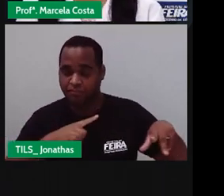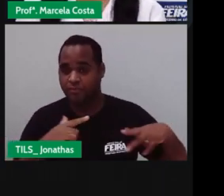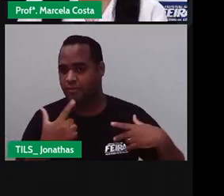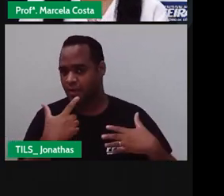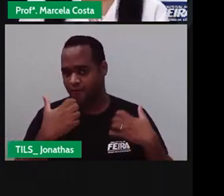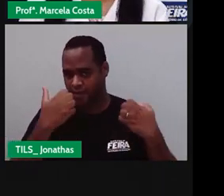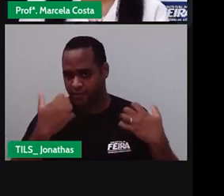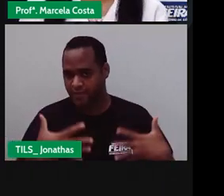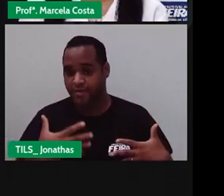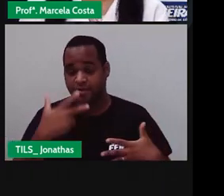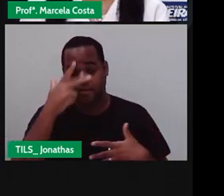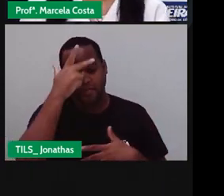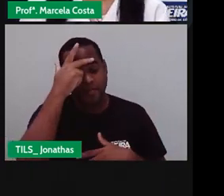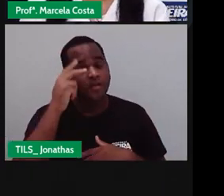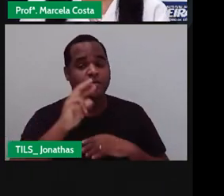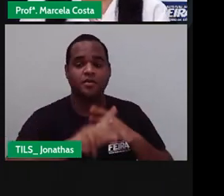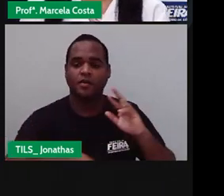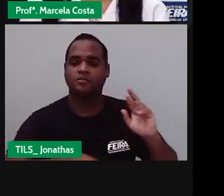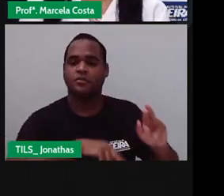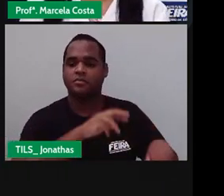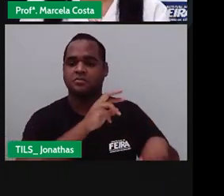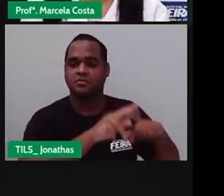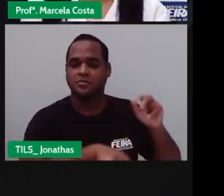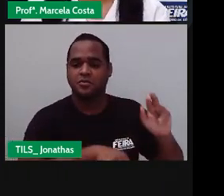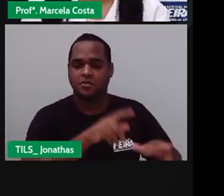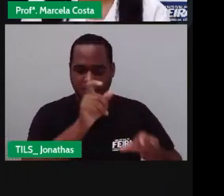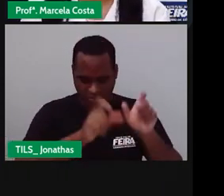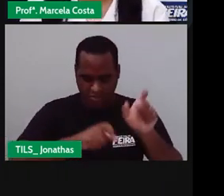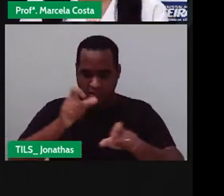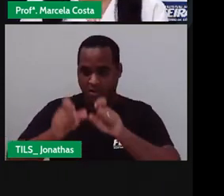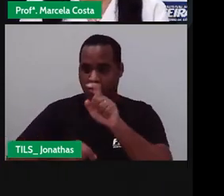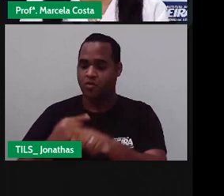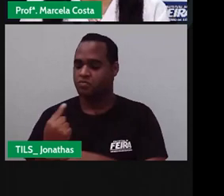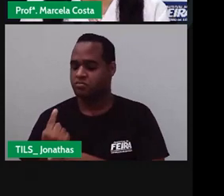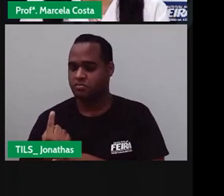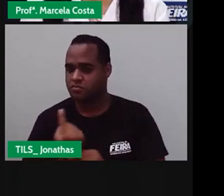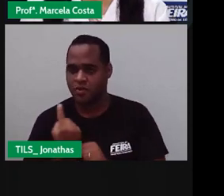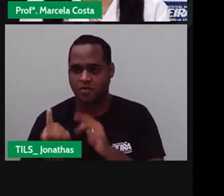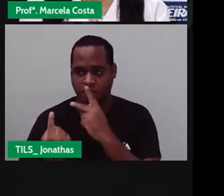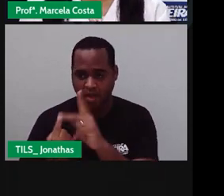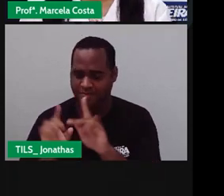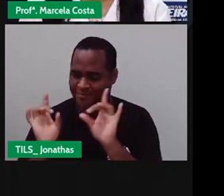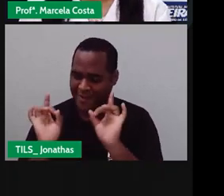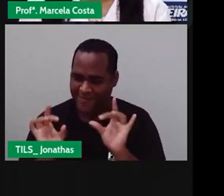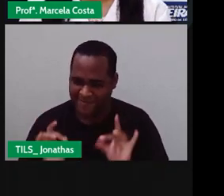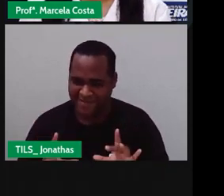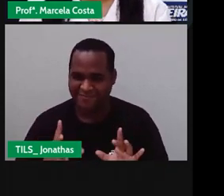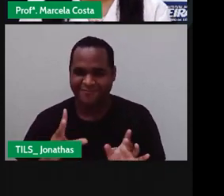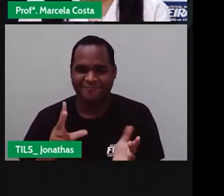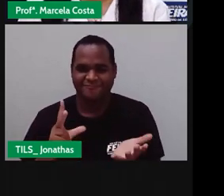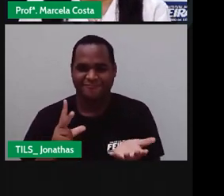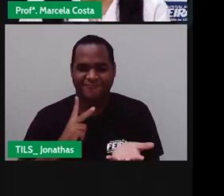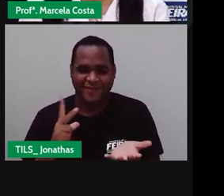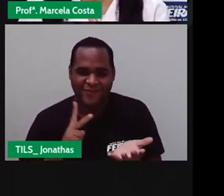falei Para vocês Cada um Tem uma característica Que o torna Único Particular